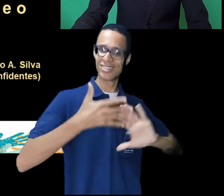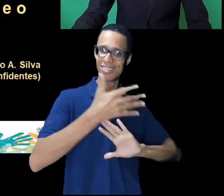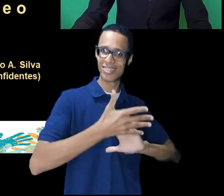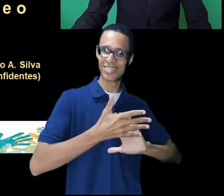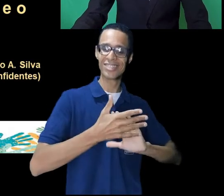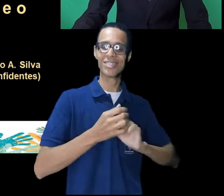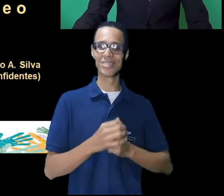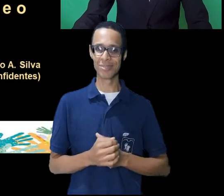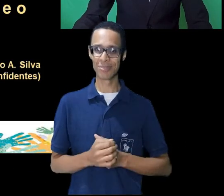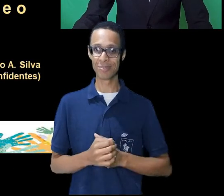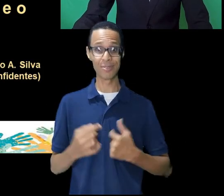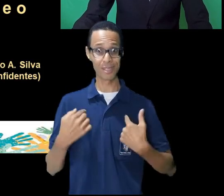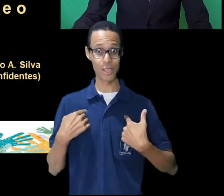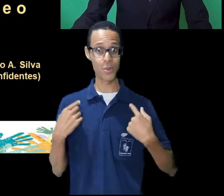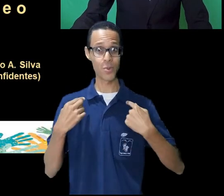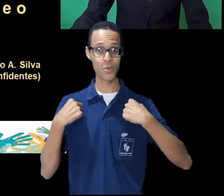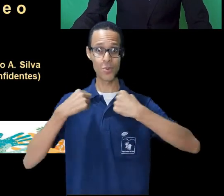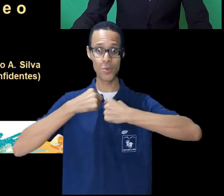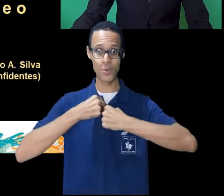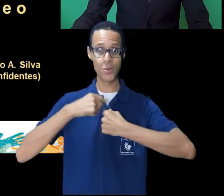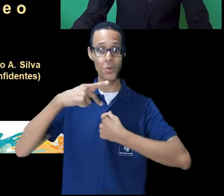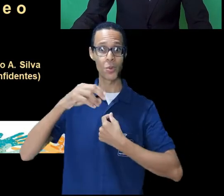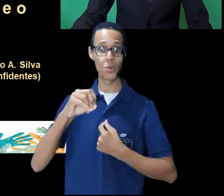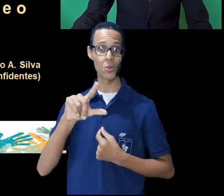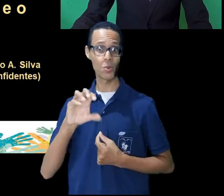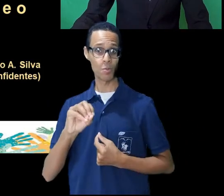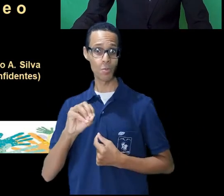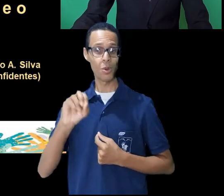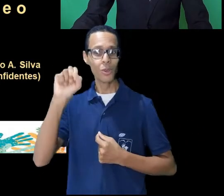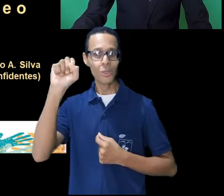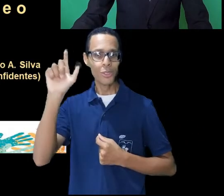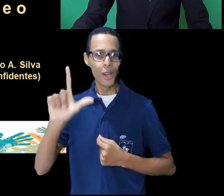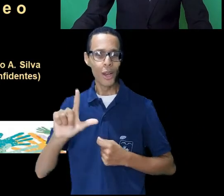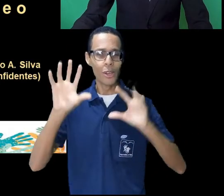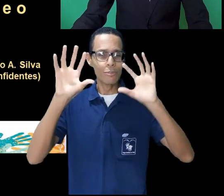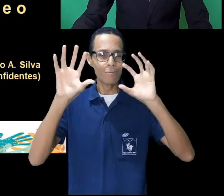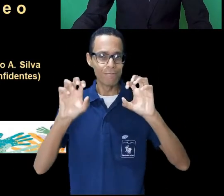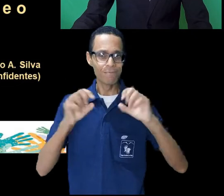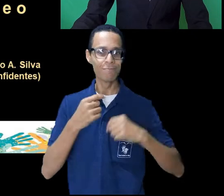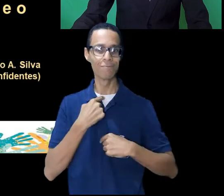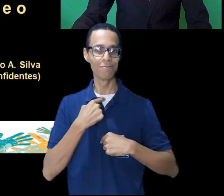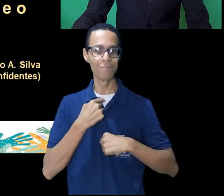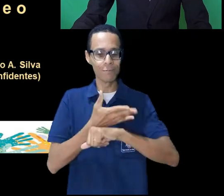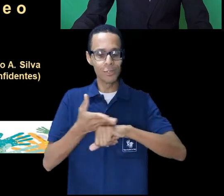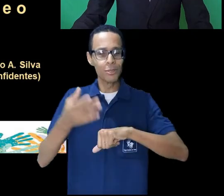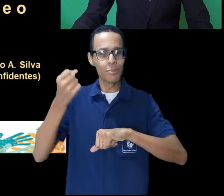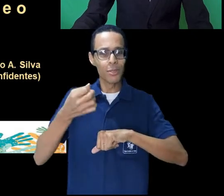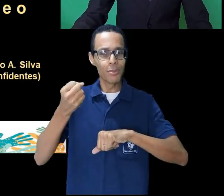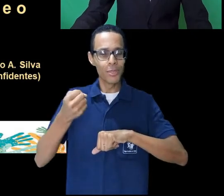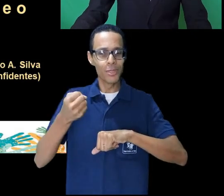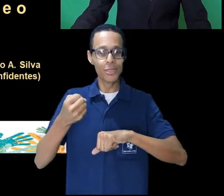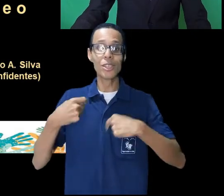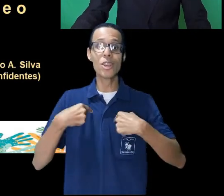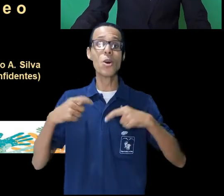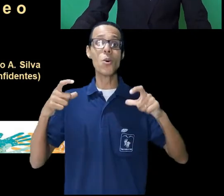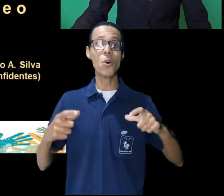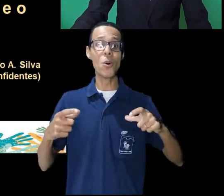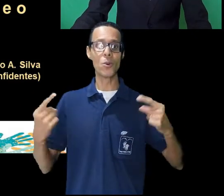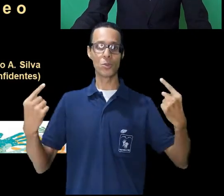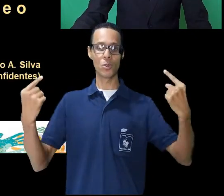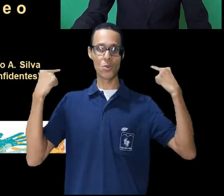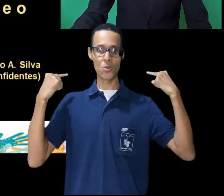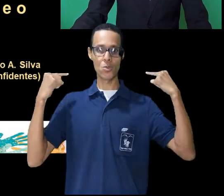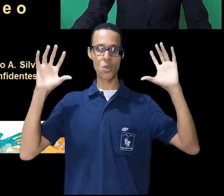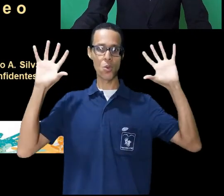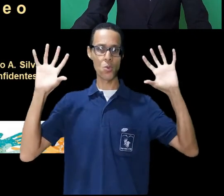libras e eu sou o intérprete. Uso camisa polo azul escuro e camiseta branca por baixo e estou